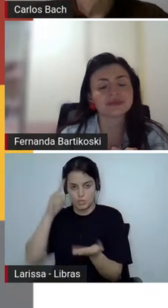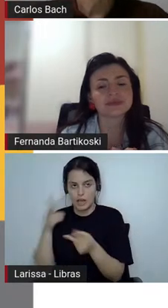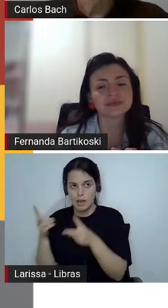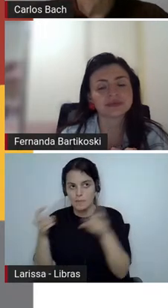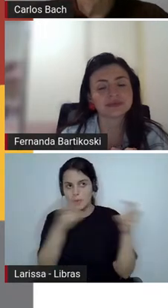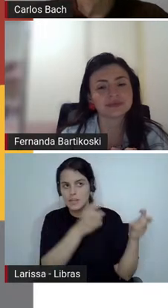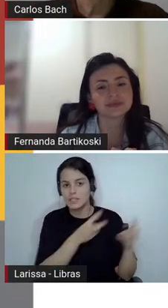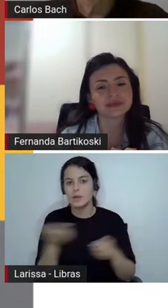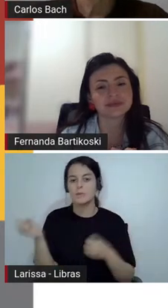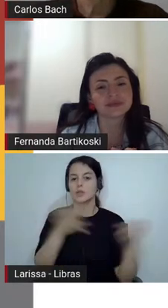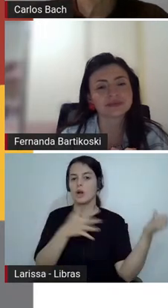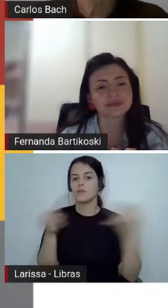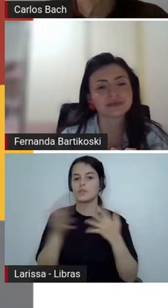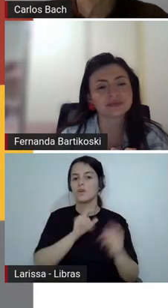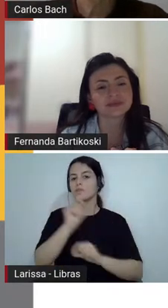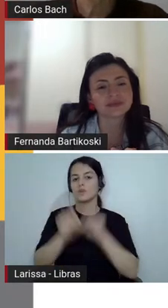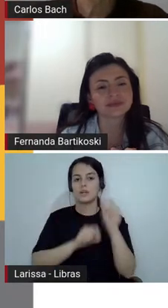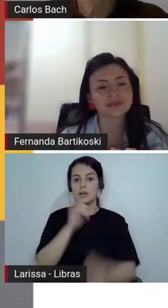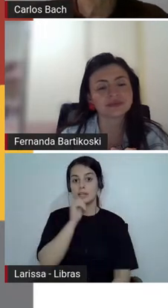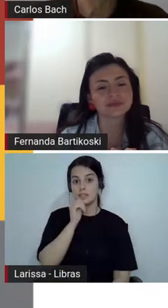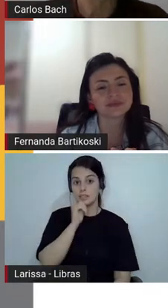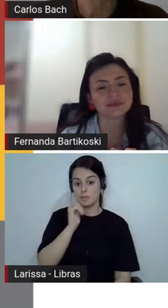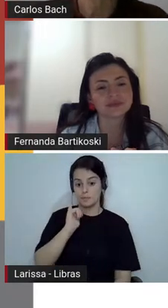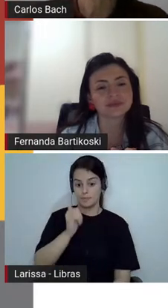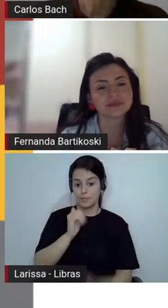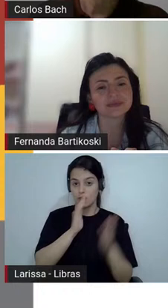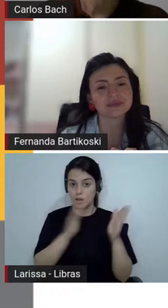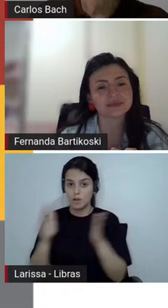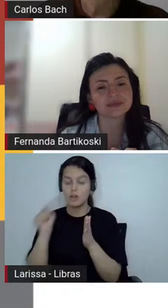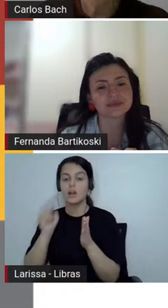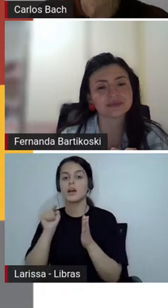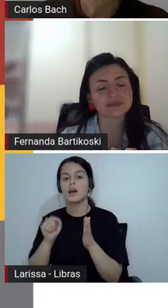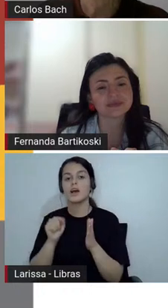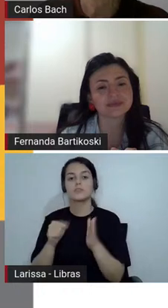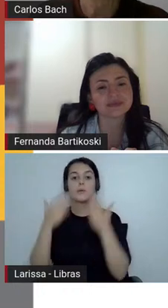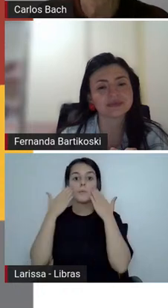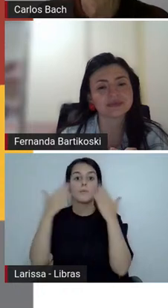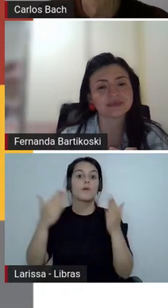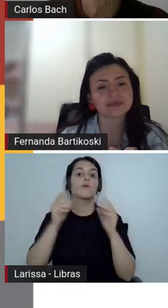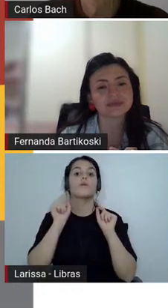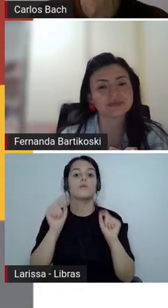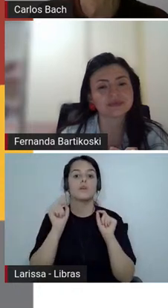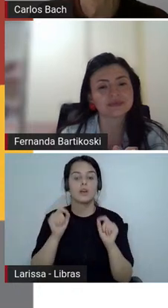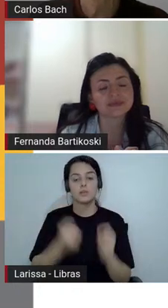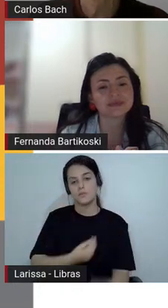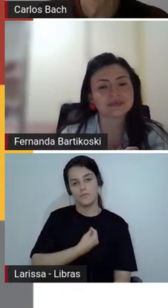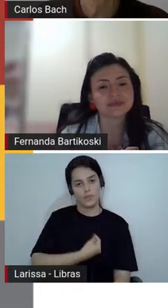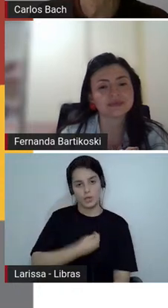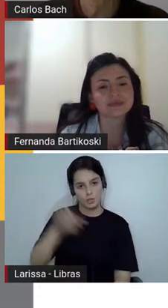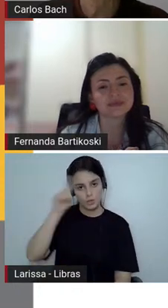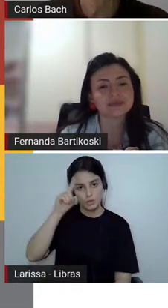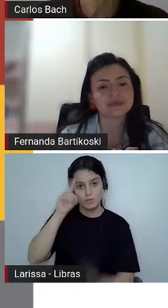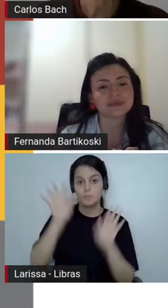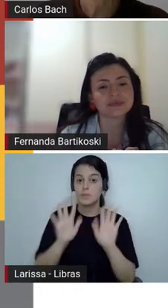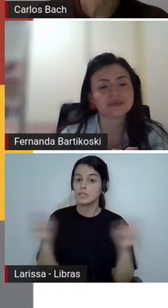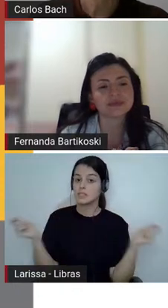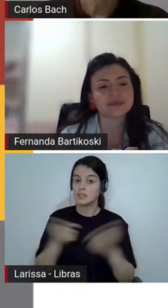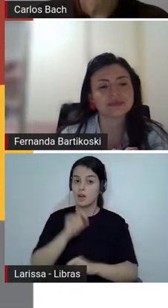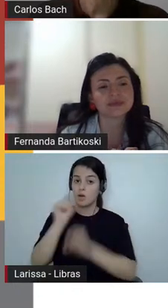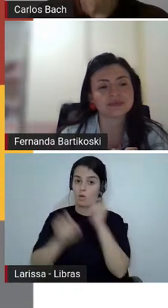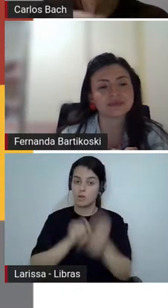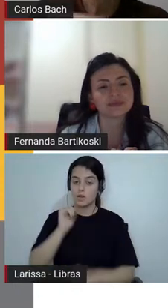cotidiano no entanto podemos retratar o cotidiano de outras formas então além do texto escrito a gente pode fazer uma crônica visual